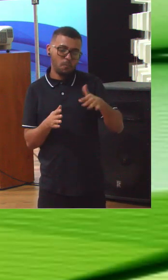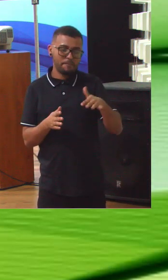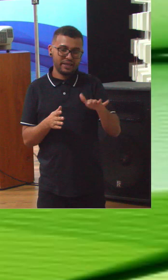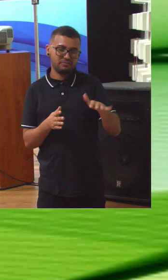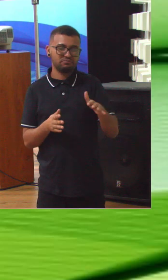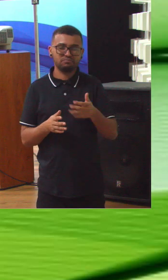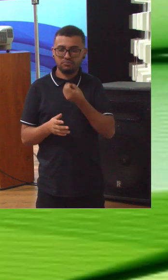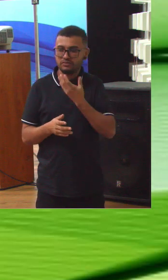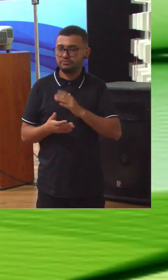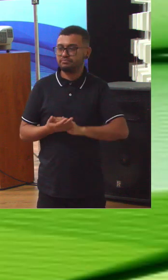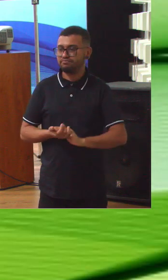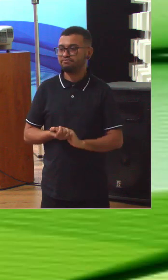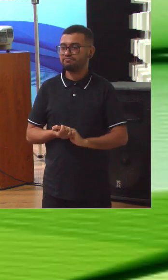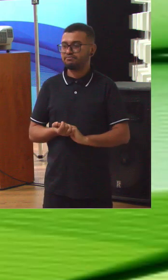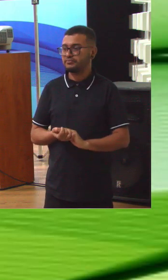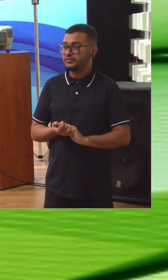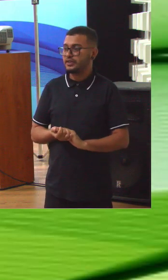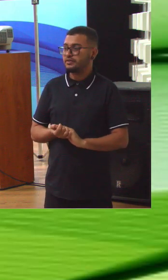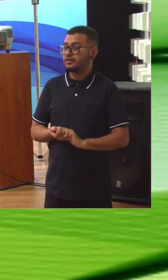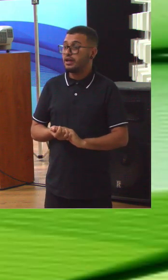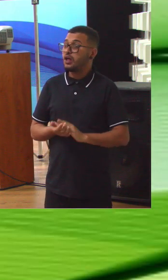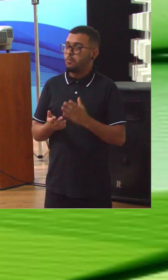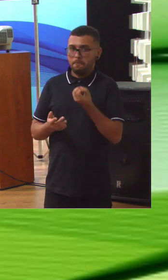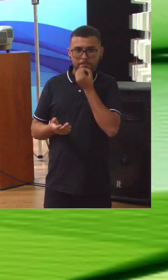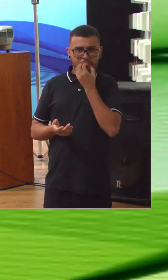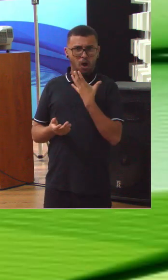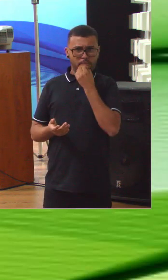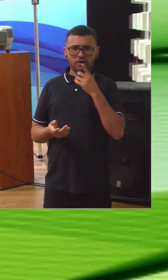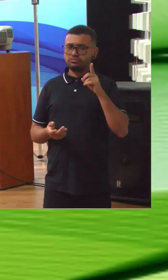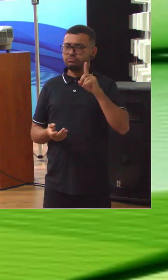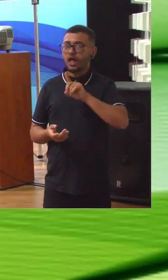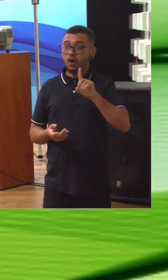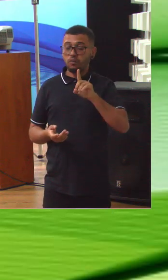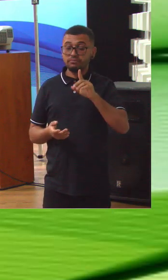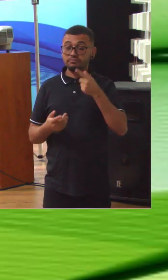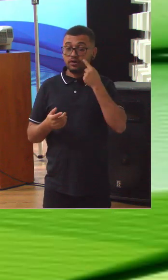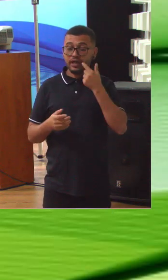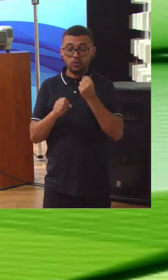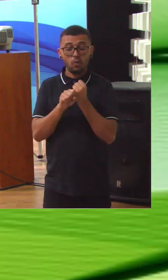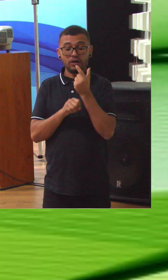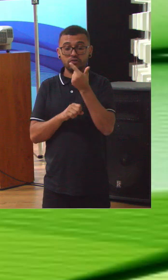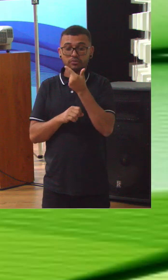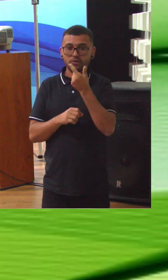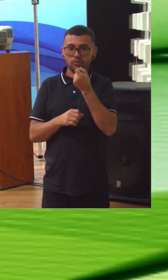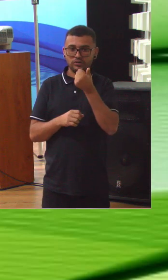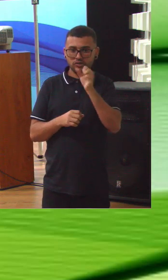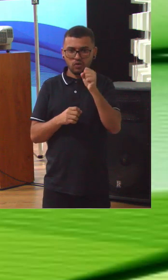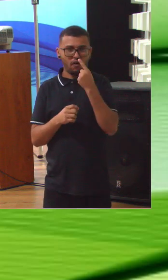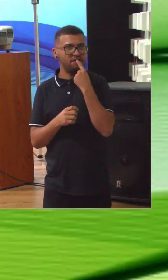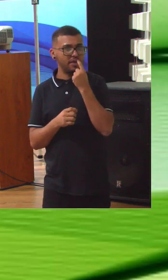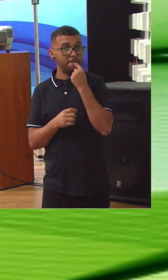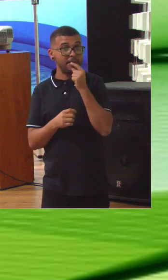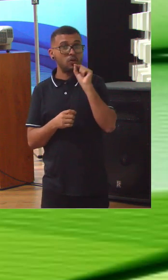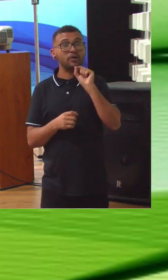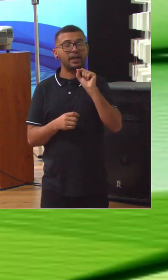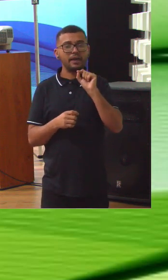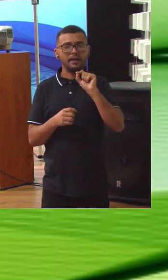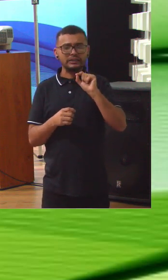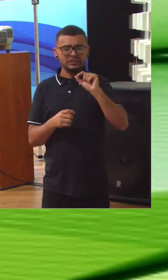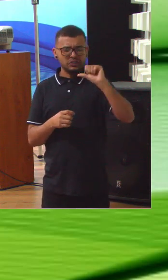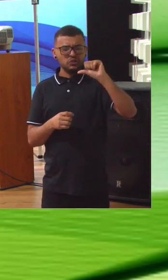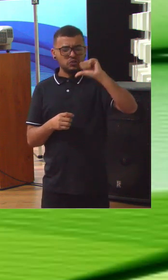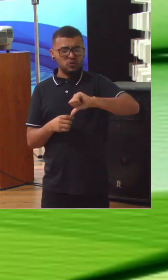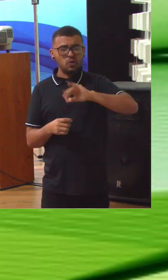melhorou, mas não melhorou tanto assim. Aqui é a situação de 2018, mostrando no vermelho que nós éramos realmente